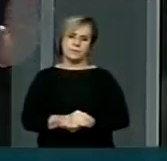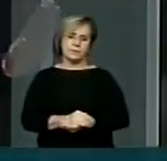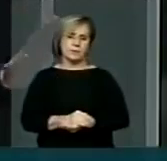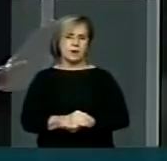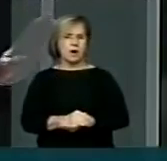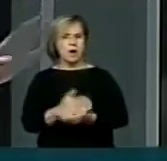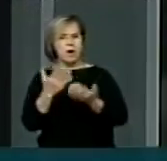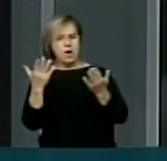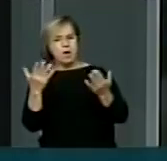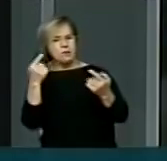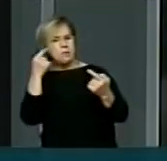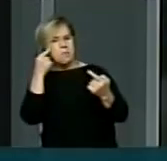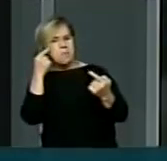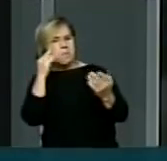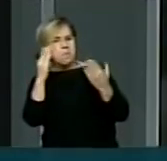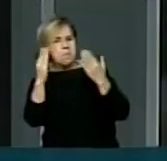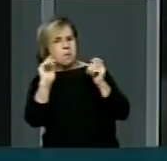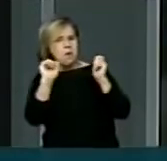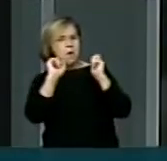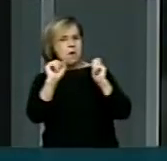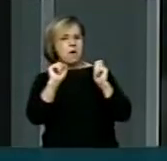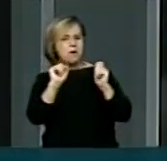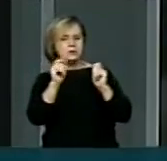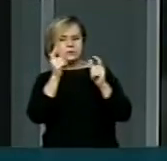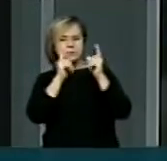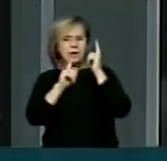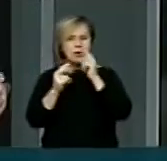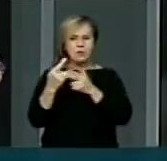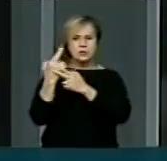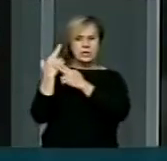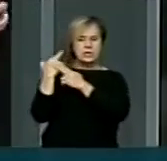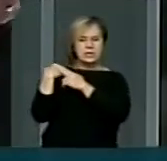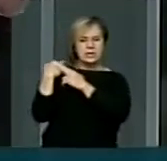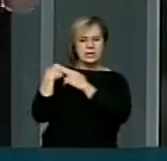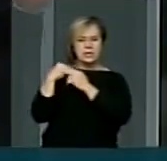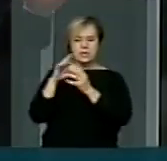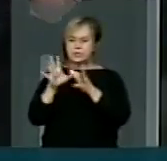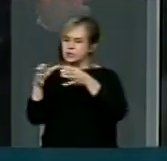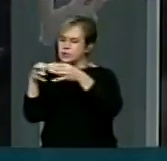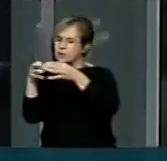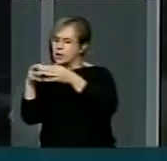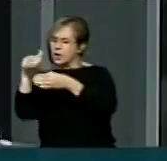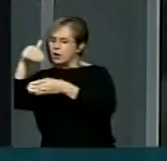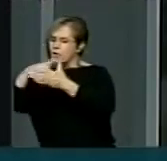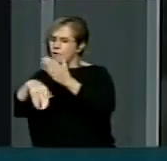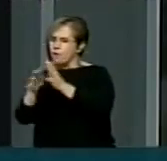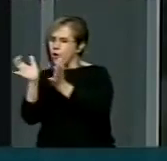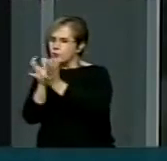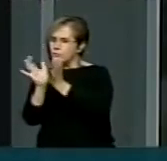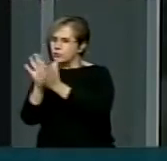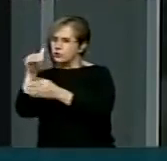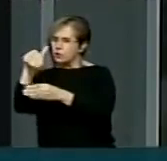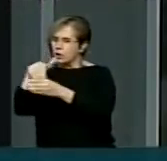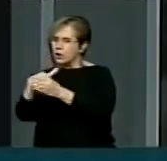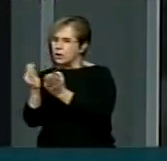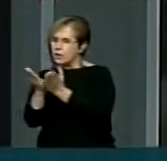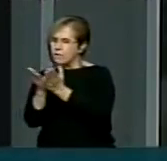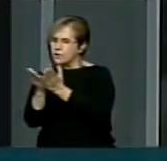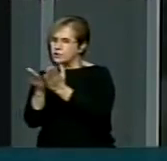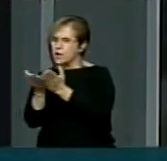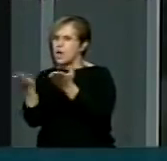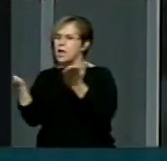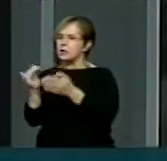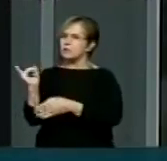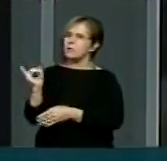existe essa possibilidade de uma candidatura para cumprir uma missão, que é a missão de ter os votos do segmento evangélico, que nós sabemos que hoje é